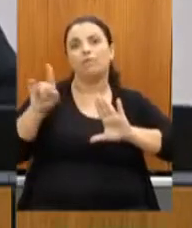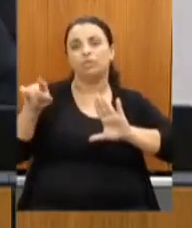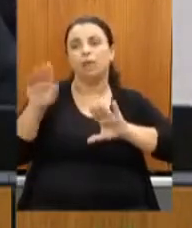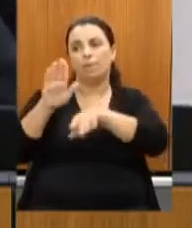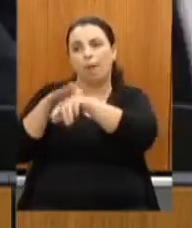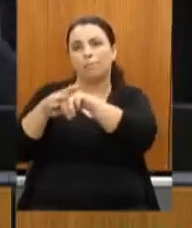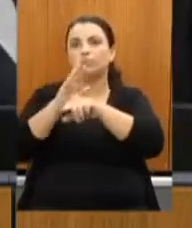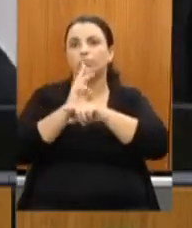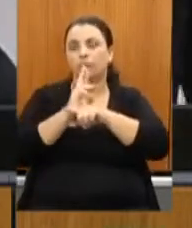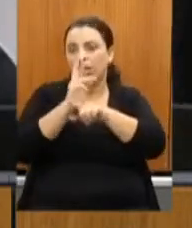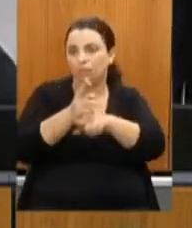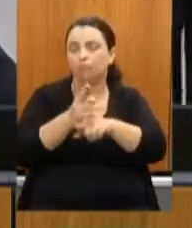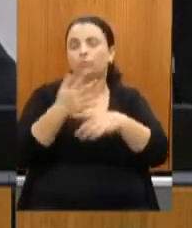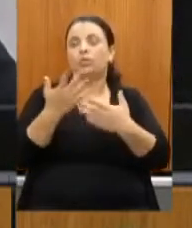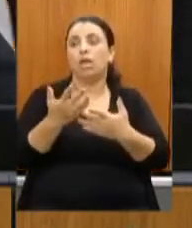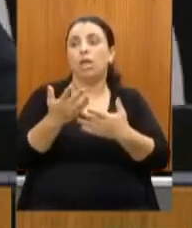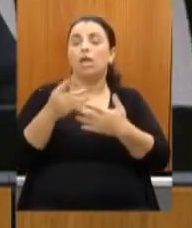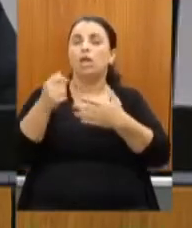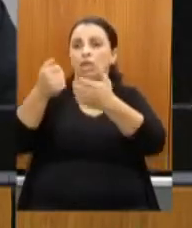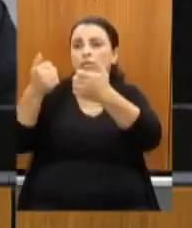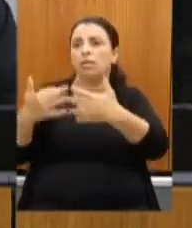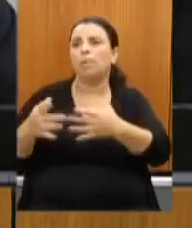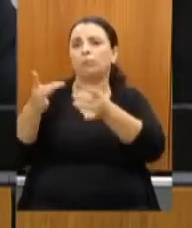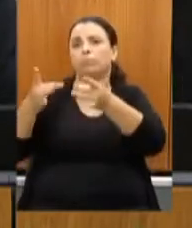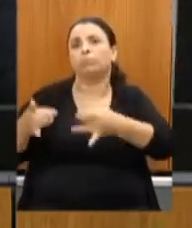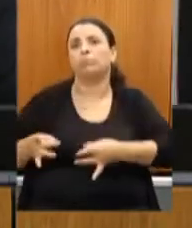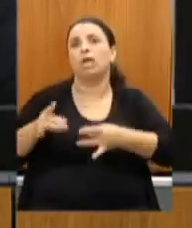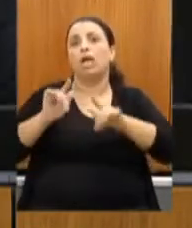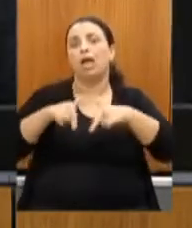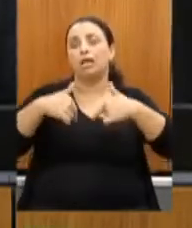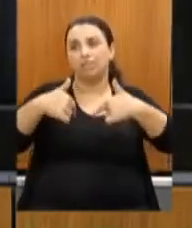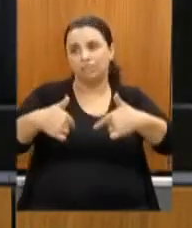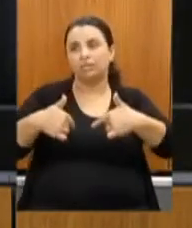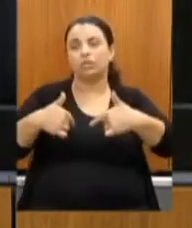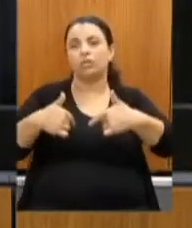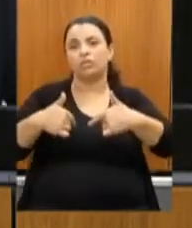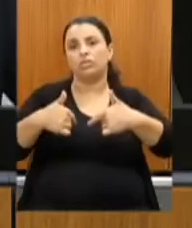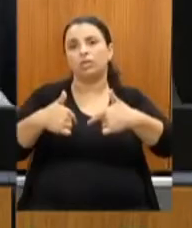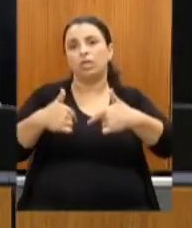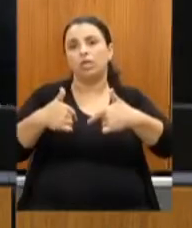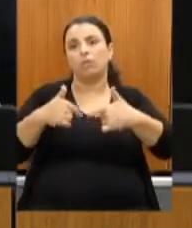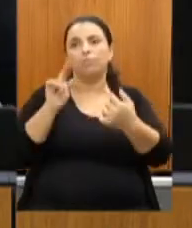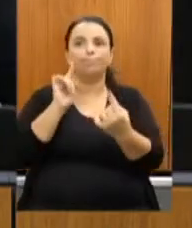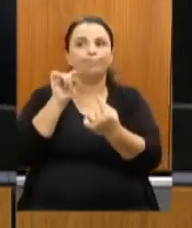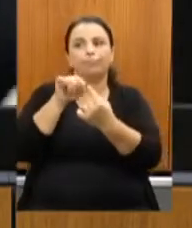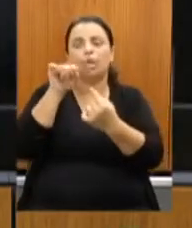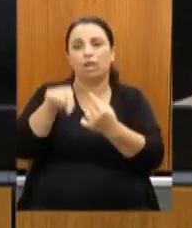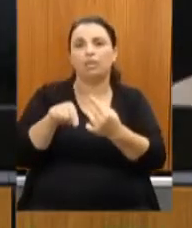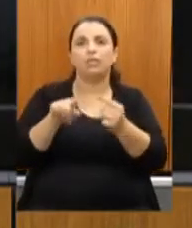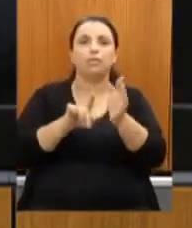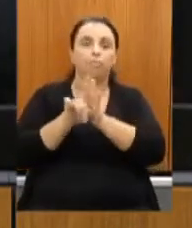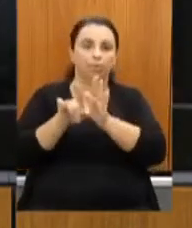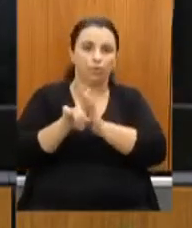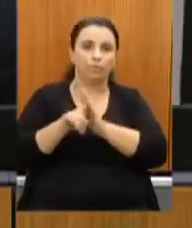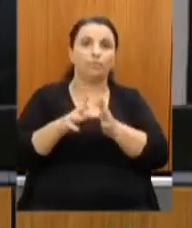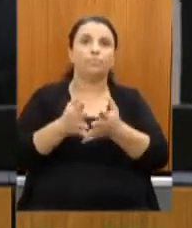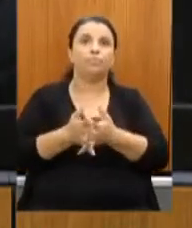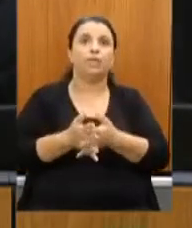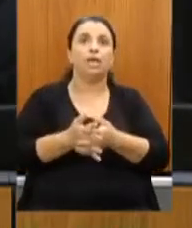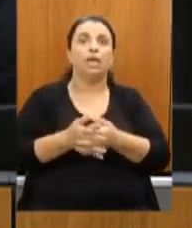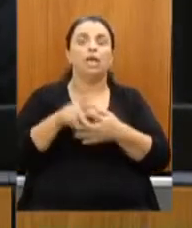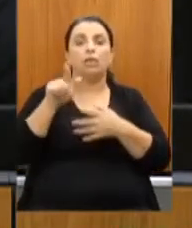ações que estão sendo tomadas com relação a essas perguntas. Por minha parte, então, são essas